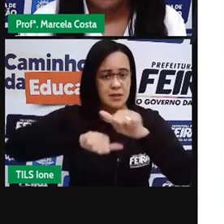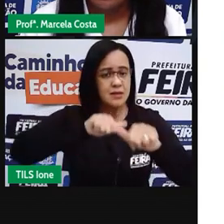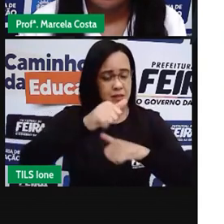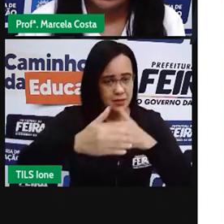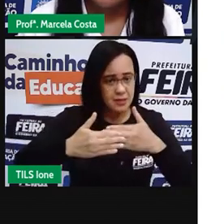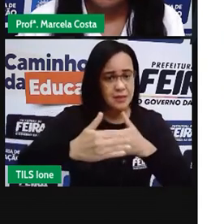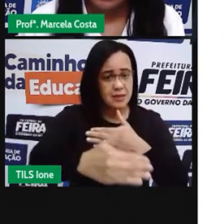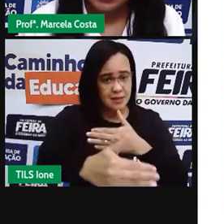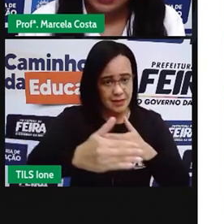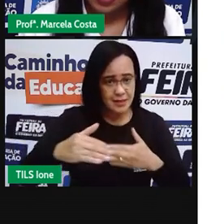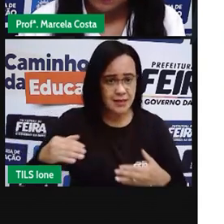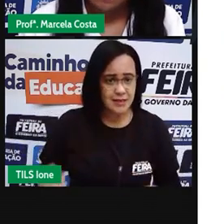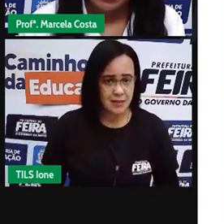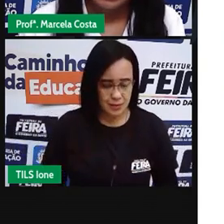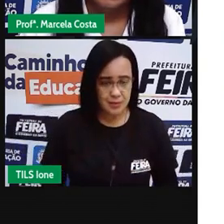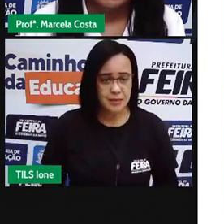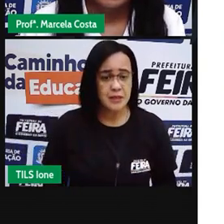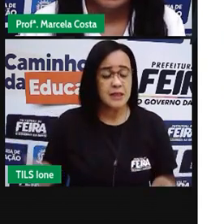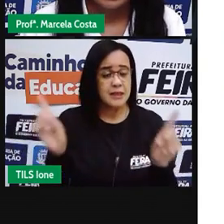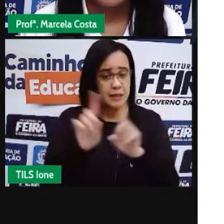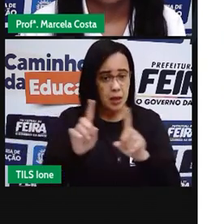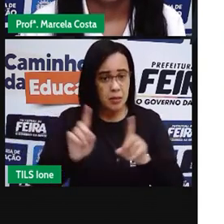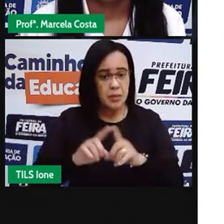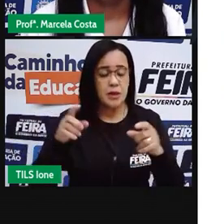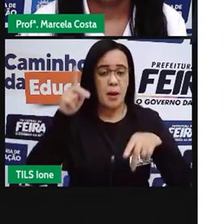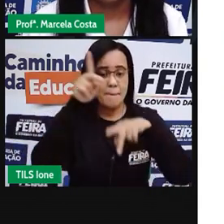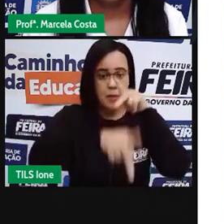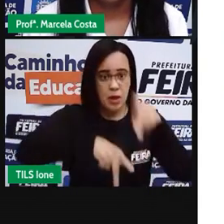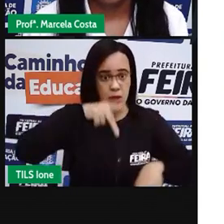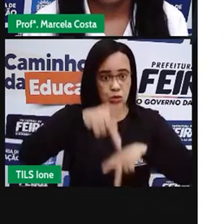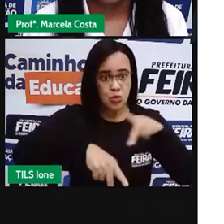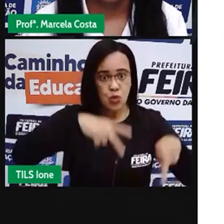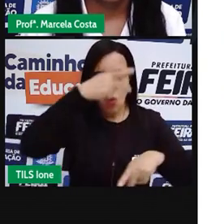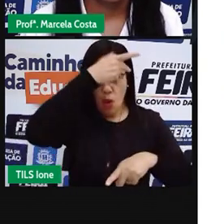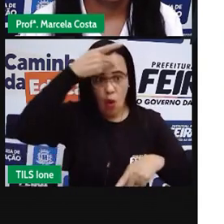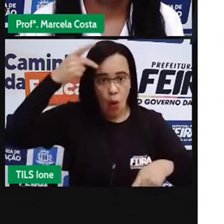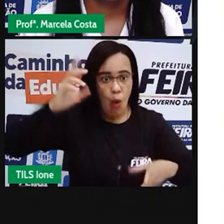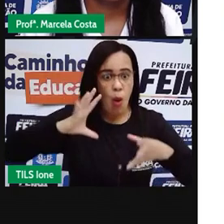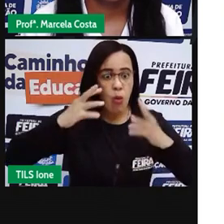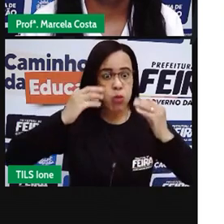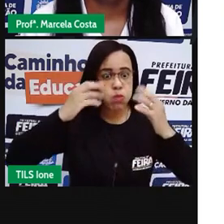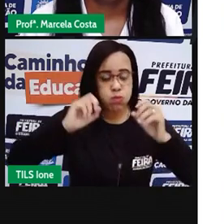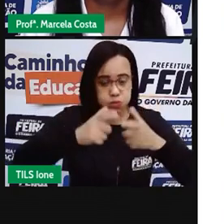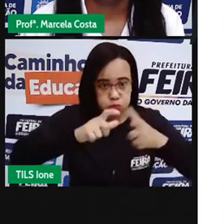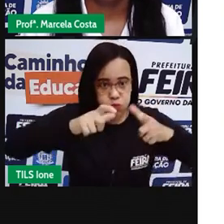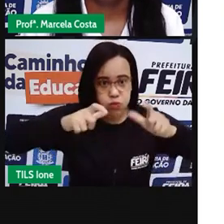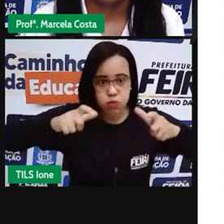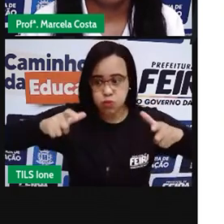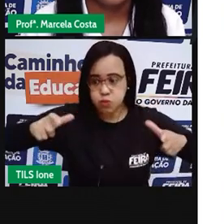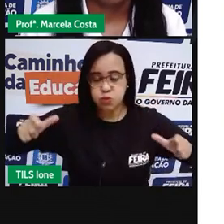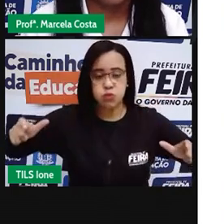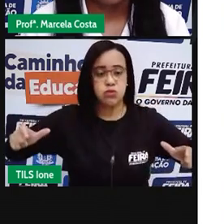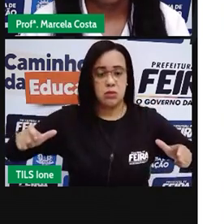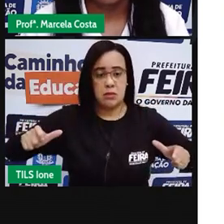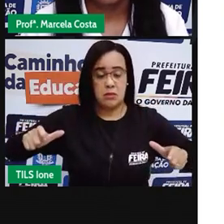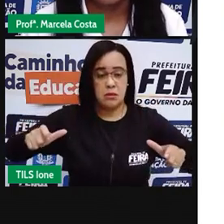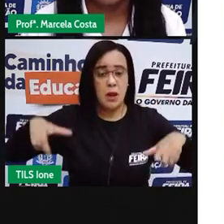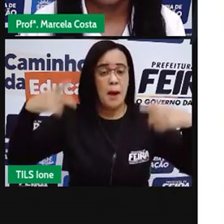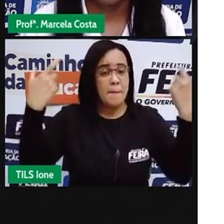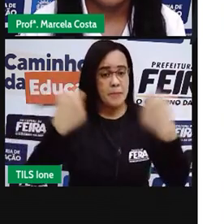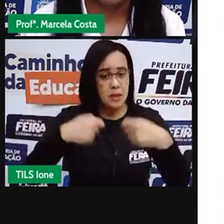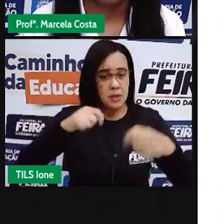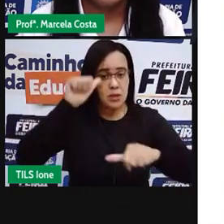aumento da população, pela necessidade de garantir que as pessoas consigam se movimentar, consigam